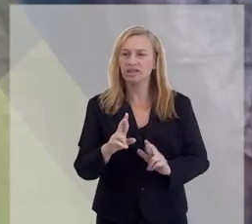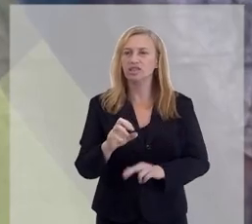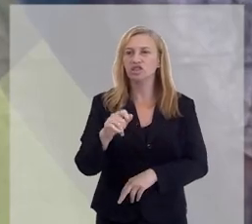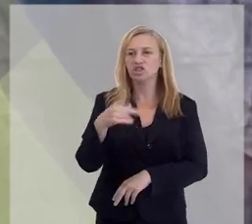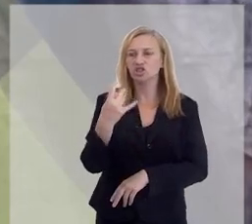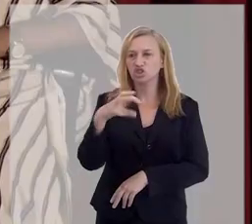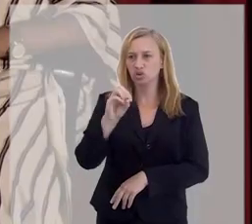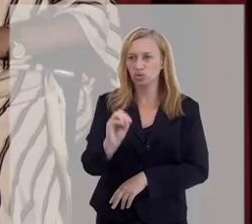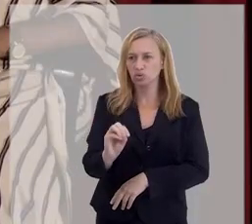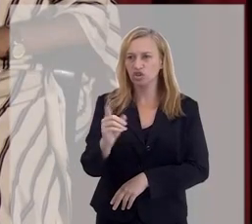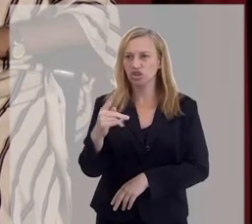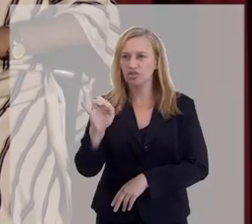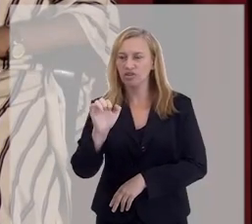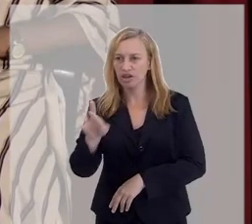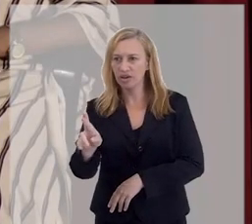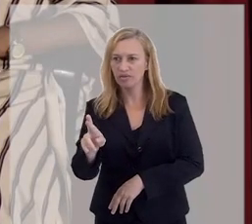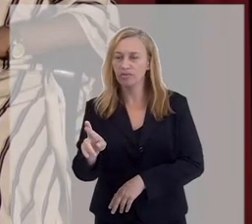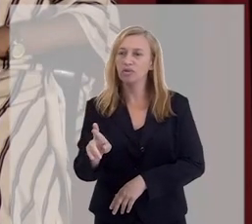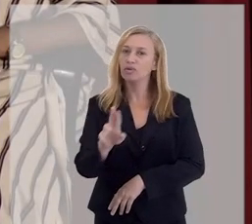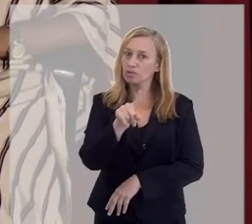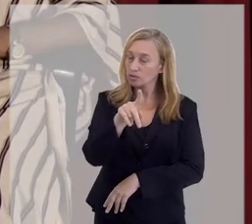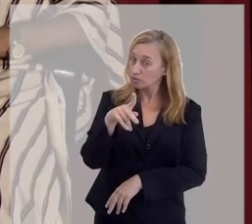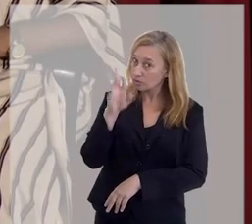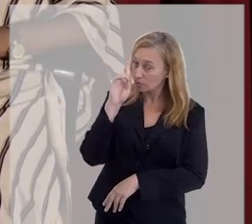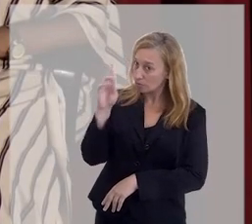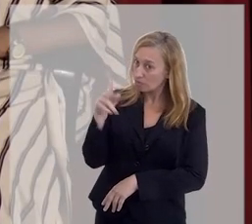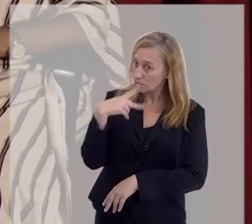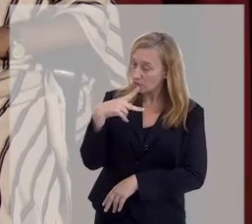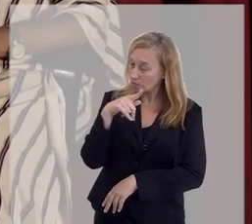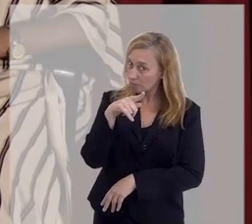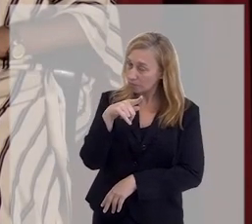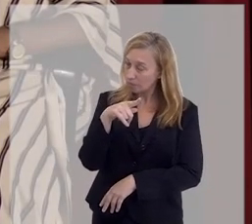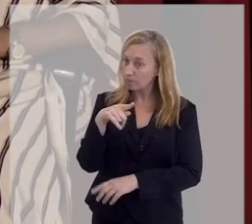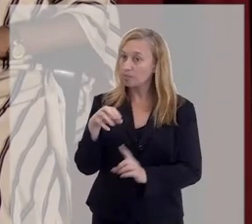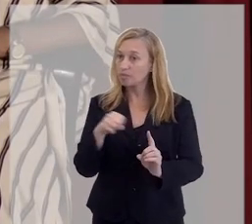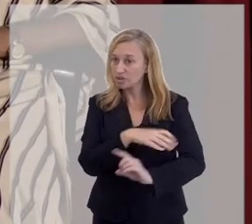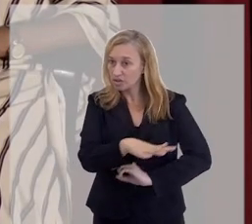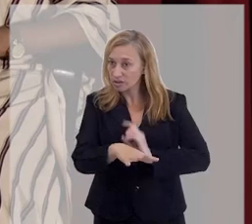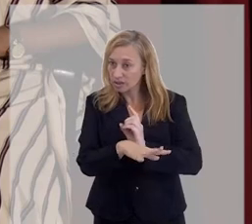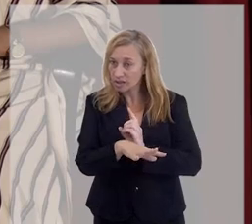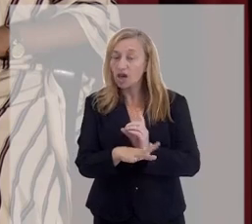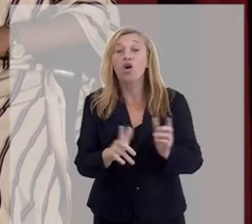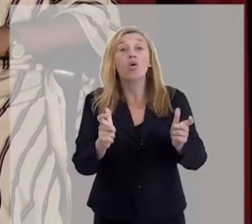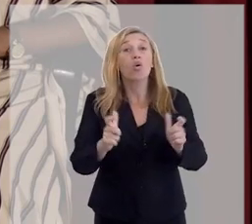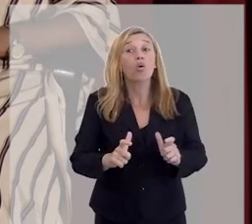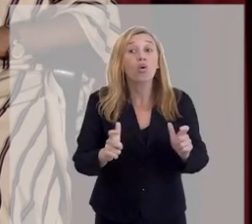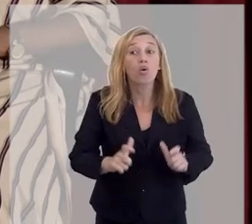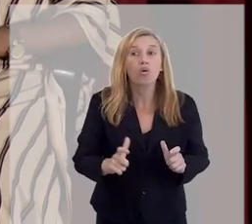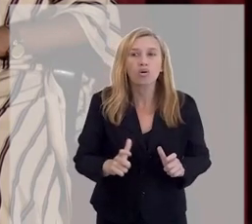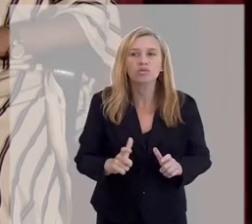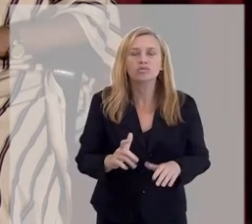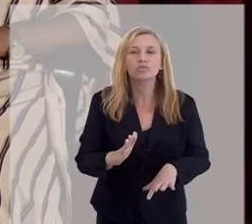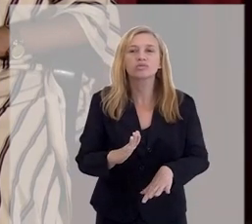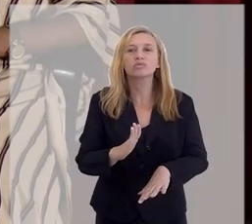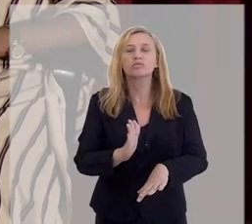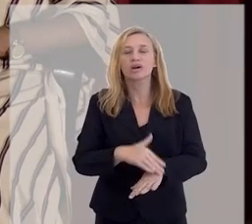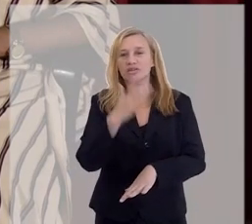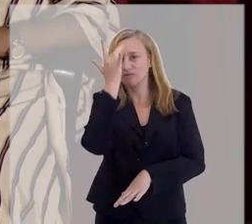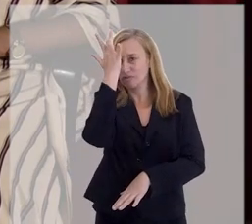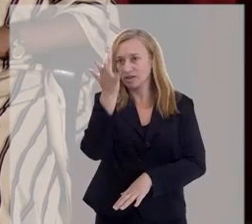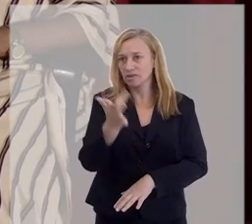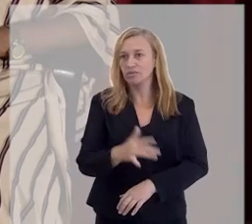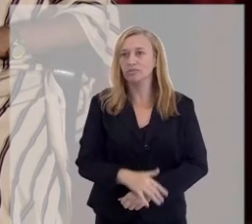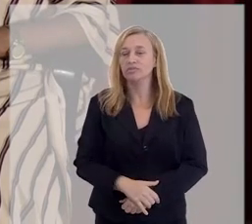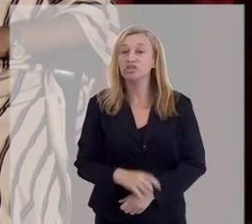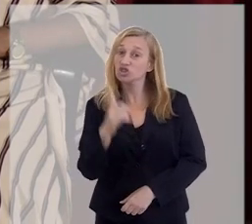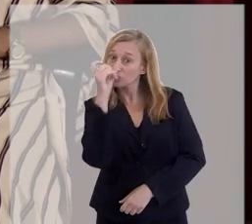outras religiões. Você falou uma coisa, interagir com a sociedade. Hoje pode estar um pouco mais fácil,